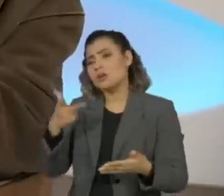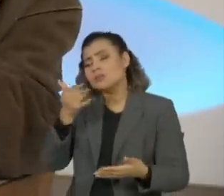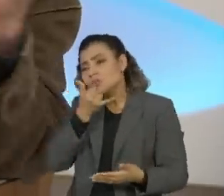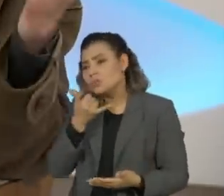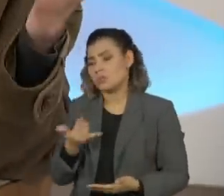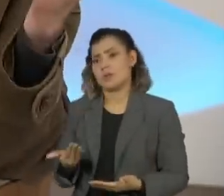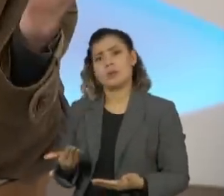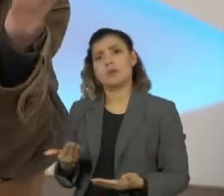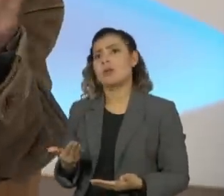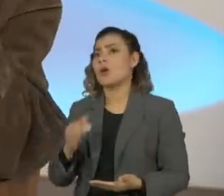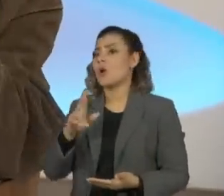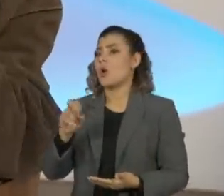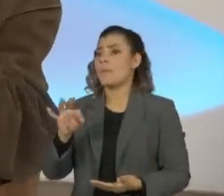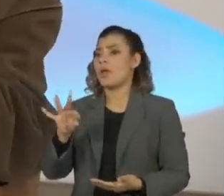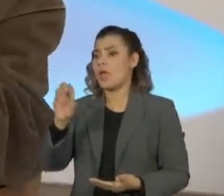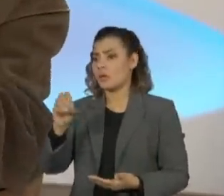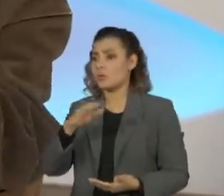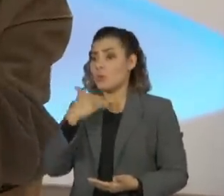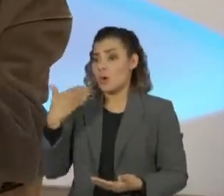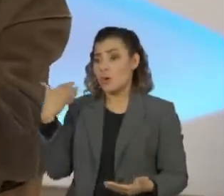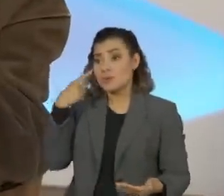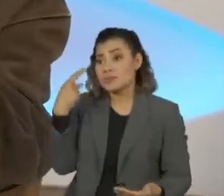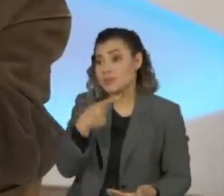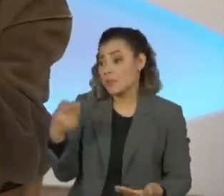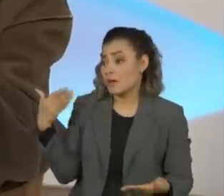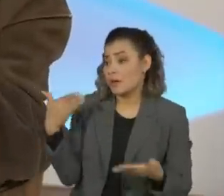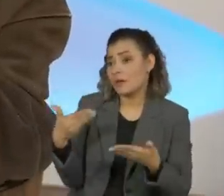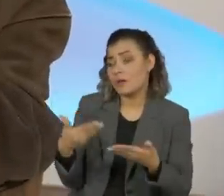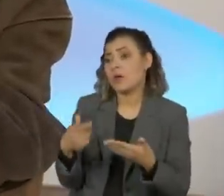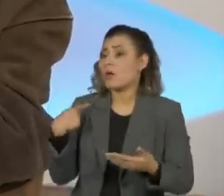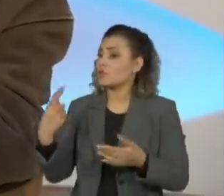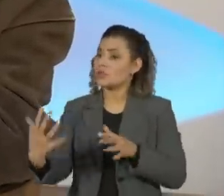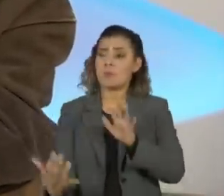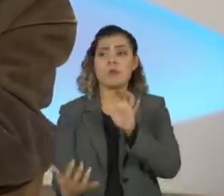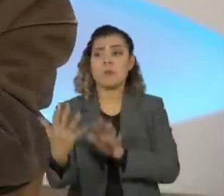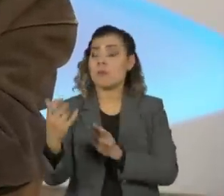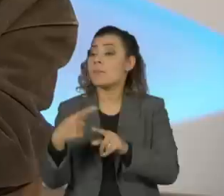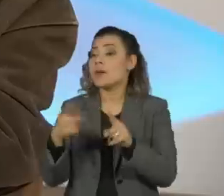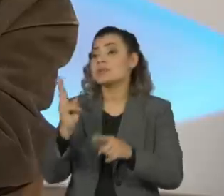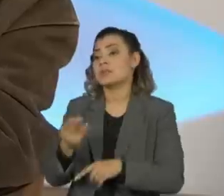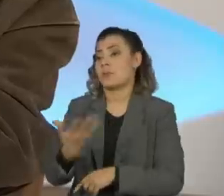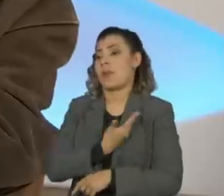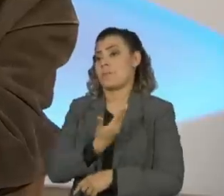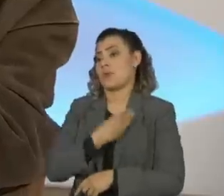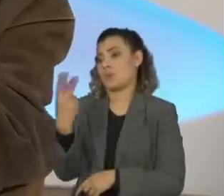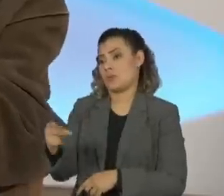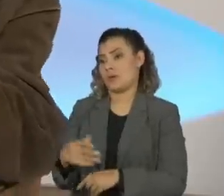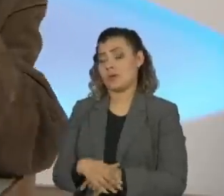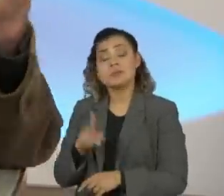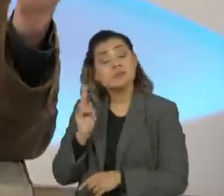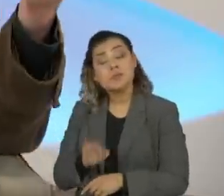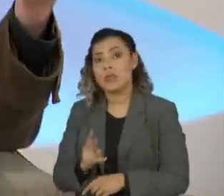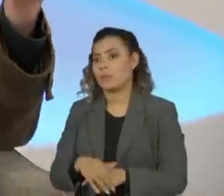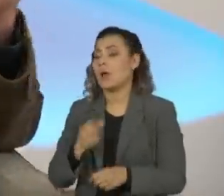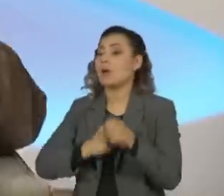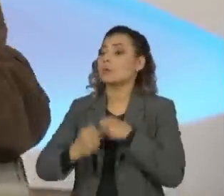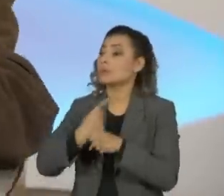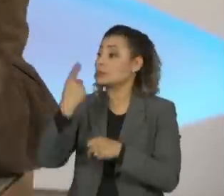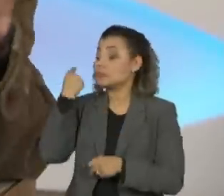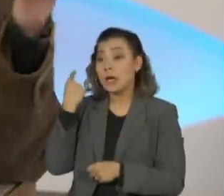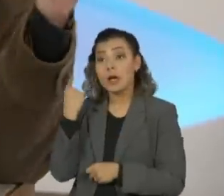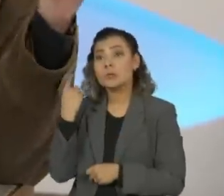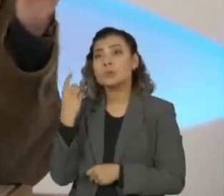Gilberto de Mestac, que nos deixou essa semana, a gente brigou muito, eu sempre fui amigo do Gilberto. E o ano passado, a